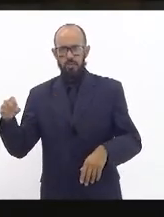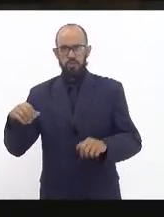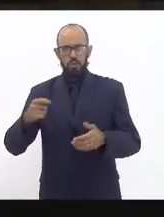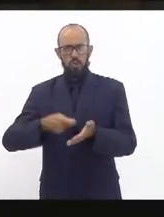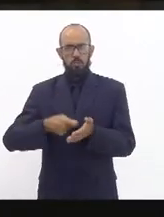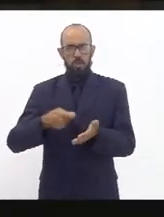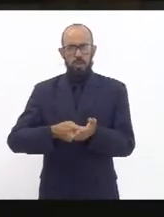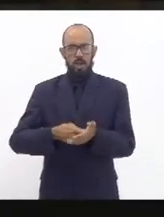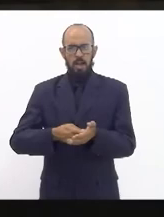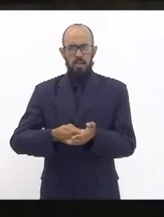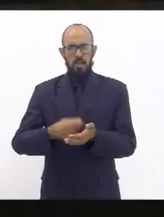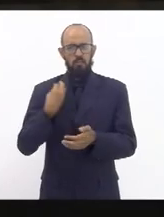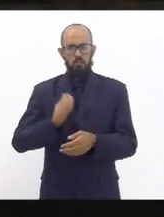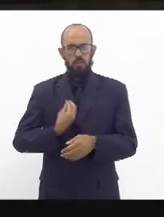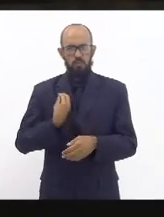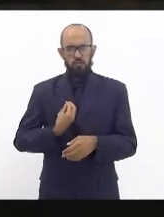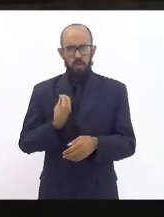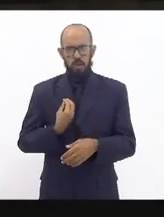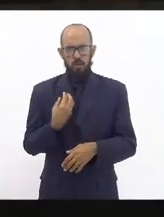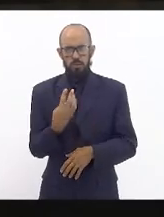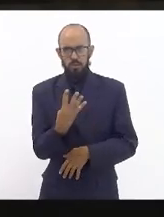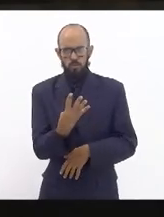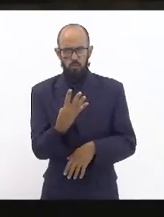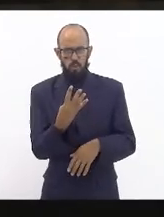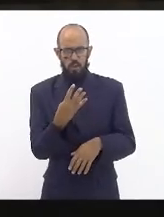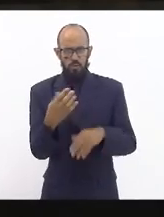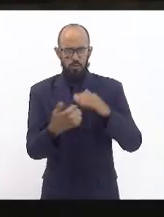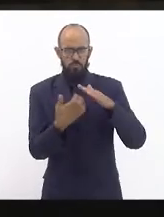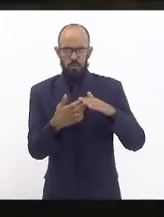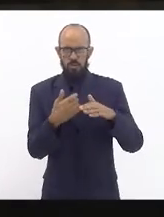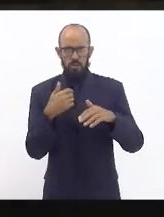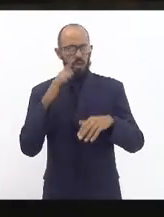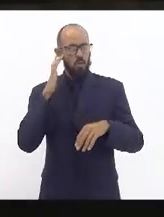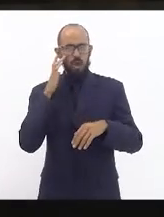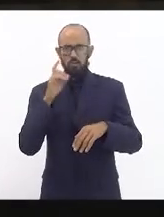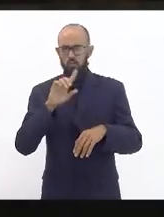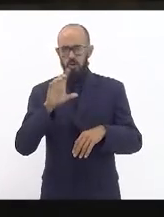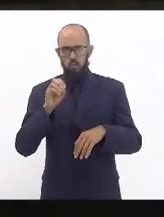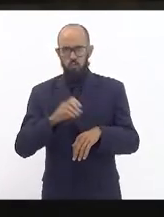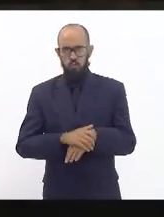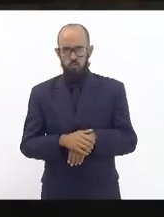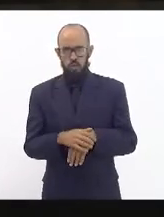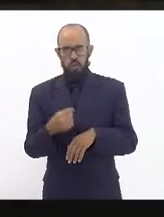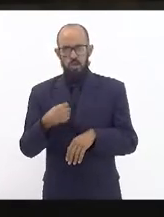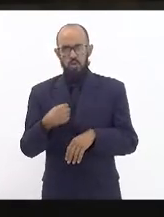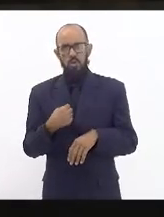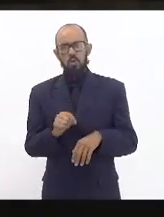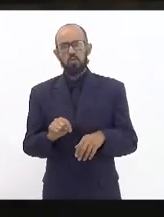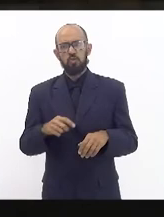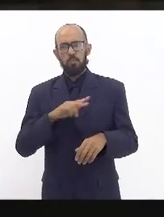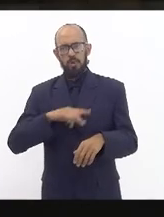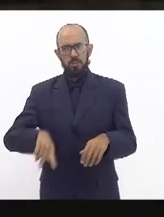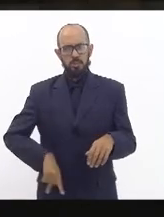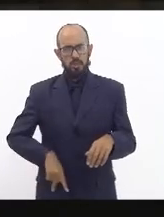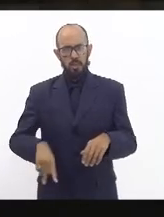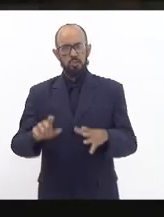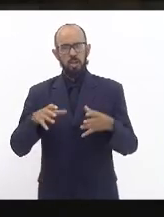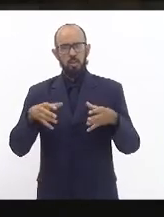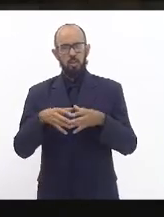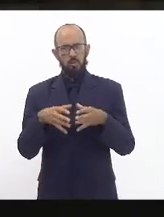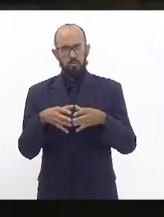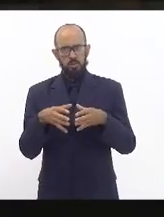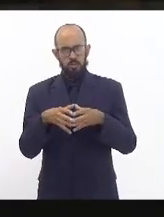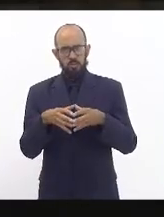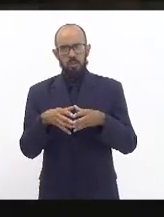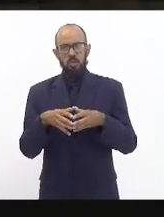a conviver com essas quatro termeletas acredito que não então eu como sou presidente da comissão saneamento ambiental vou chamar os trabalhos a